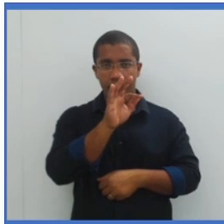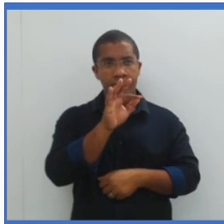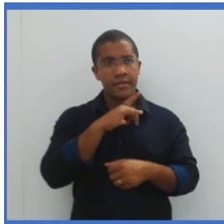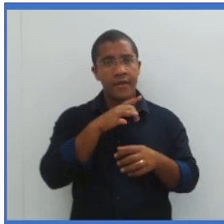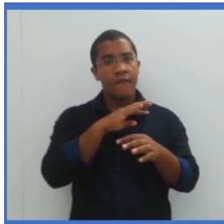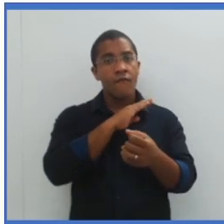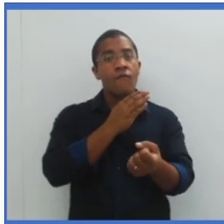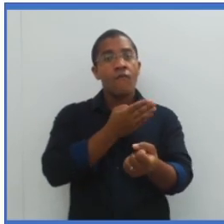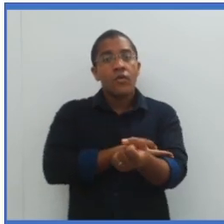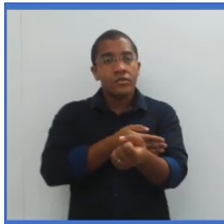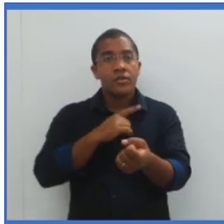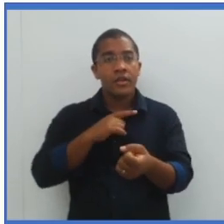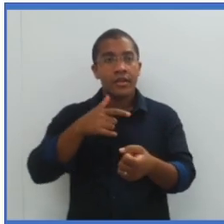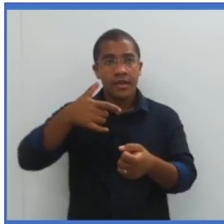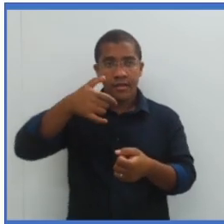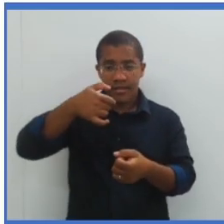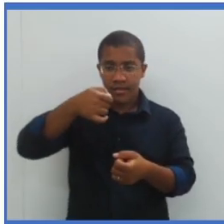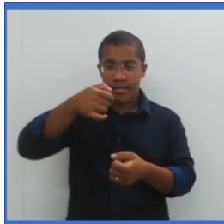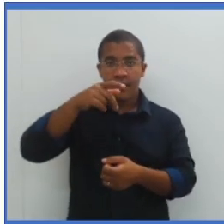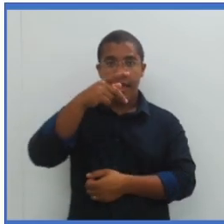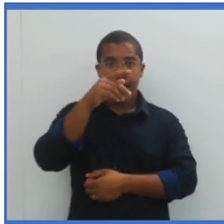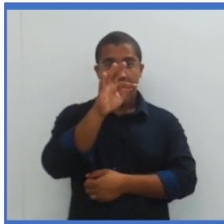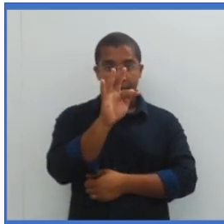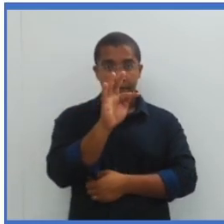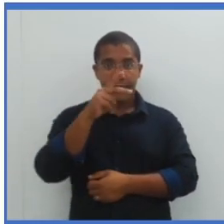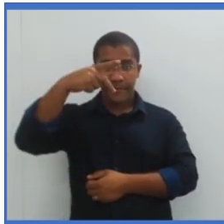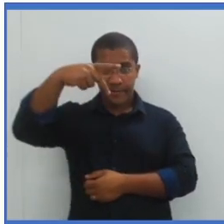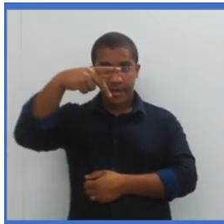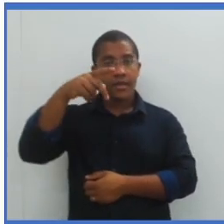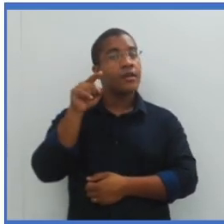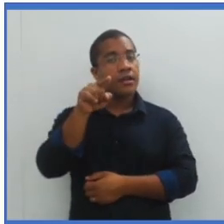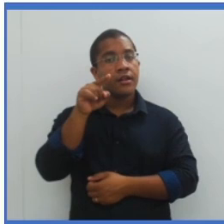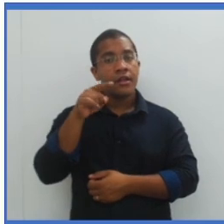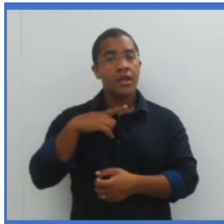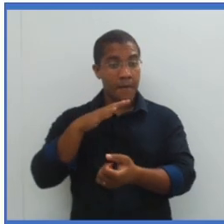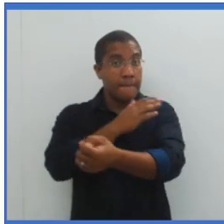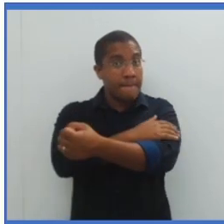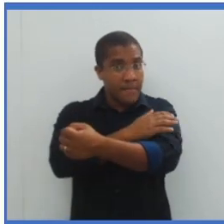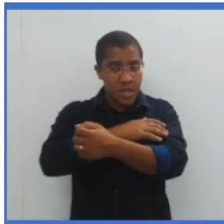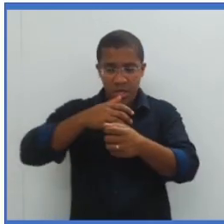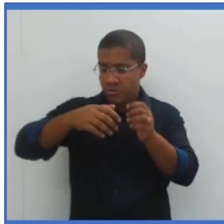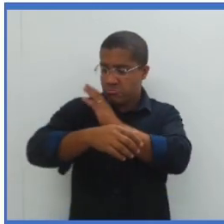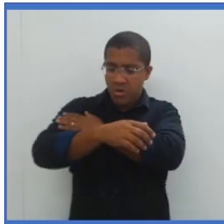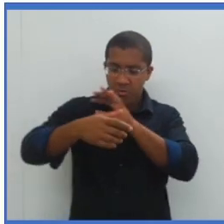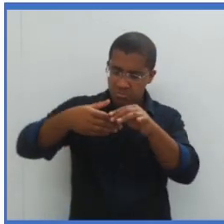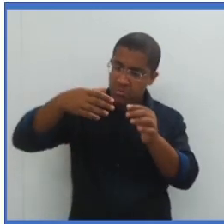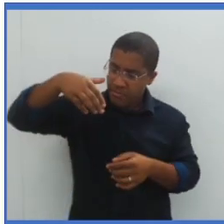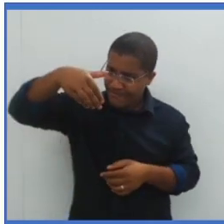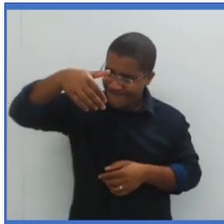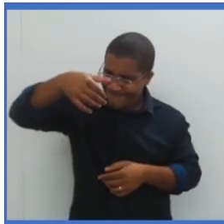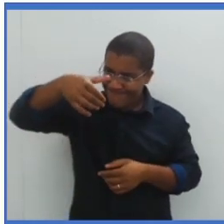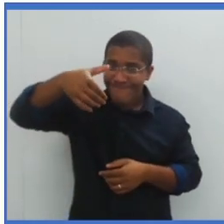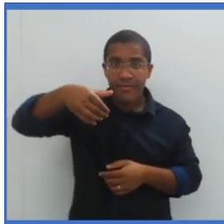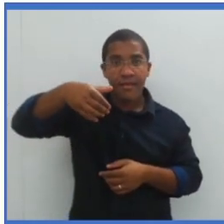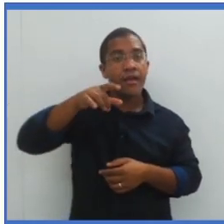onde eu vou colocar o meu dedo. Força potente. vou colocar a minha força ali. É a minha força. E onde eu